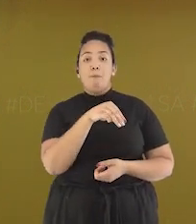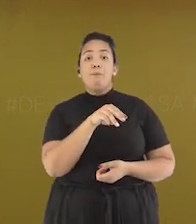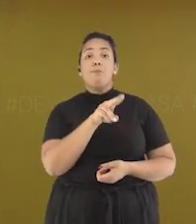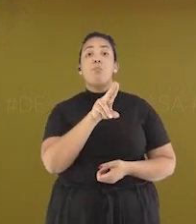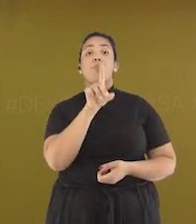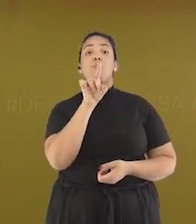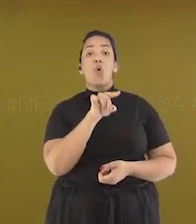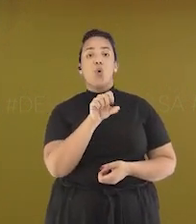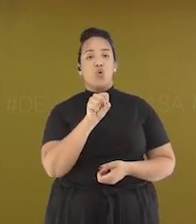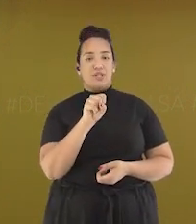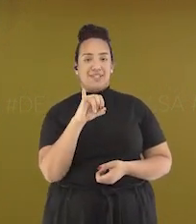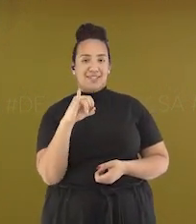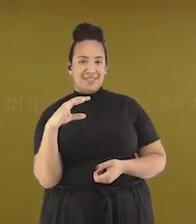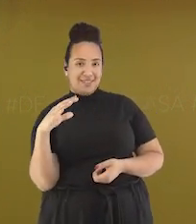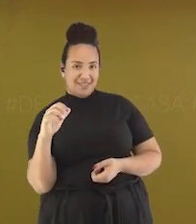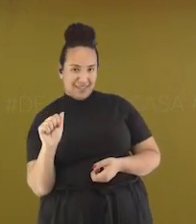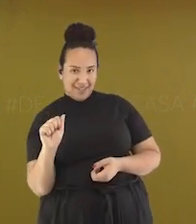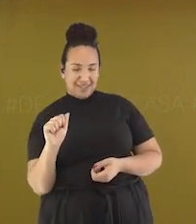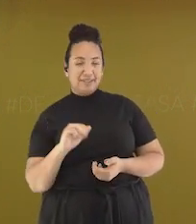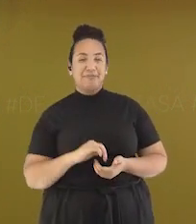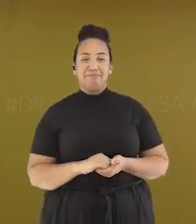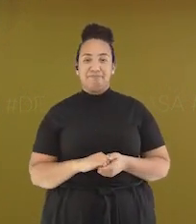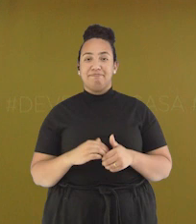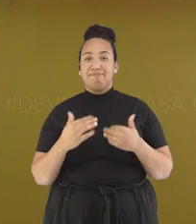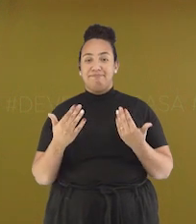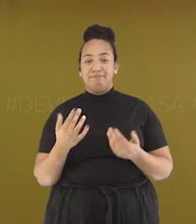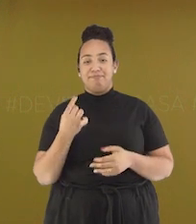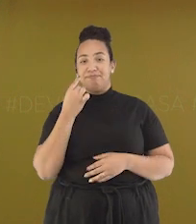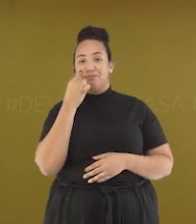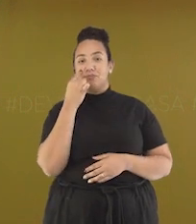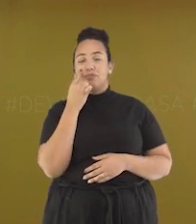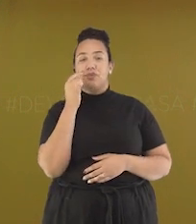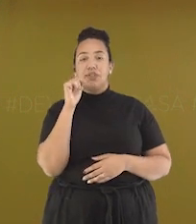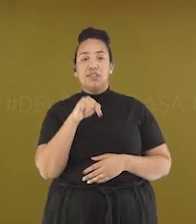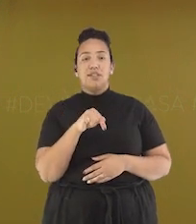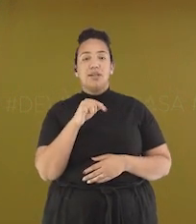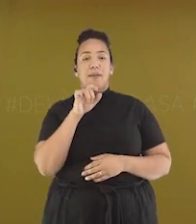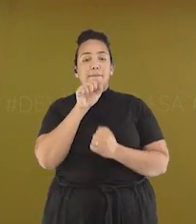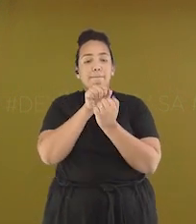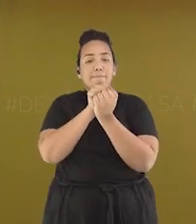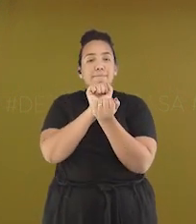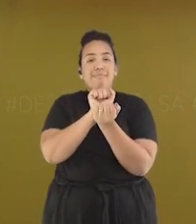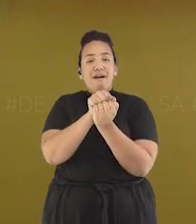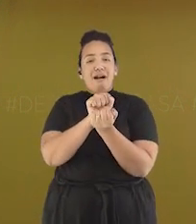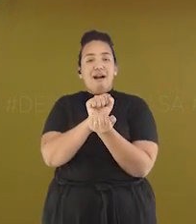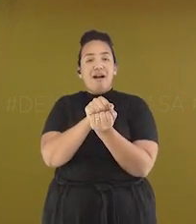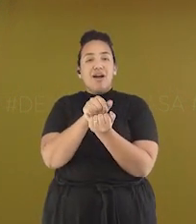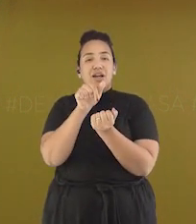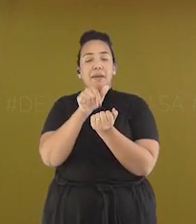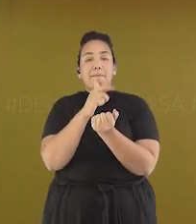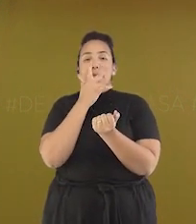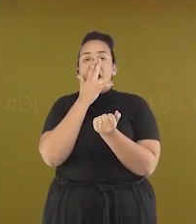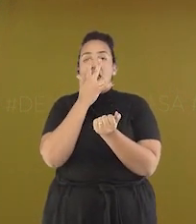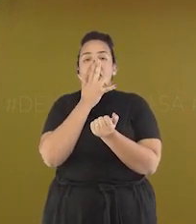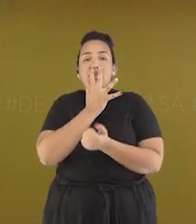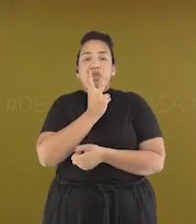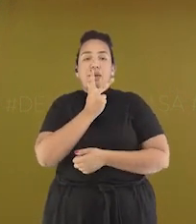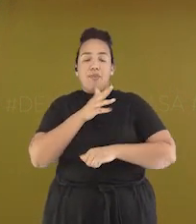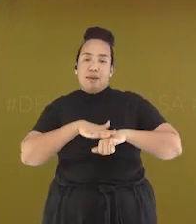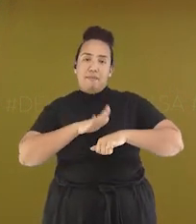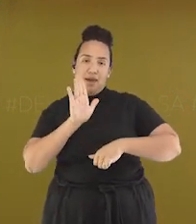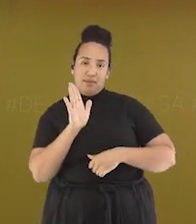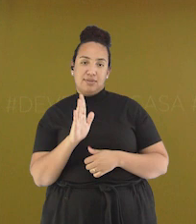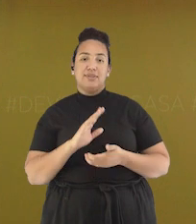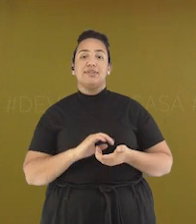Viram que nas sílabas tônicas eu me demorei mais na hora de falar? Às vezes a sílaba